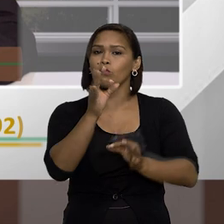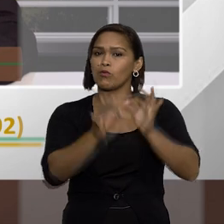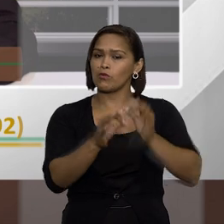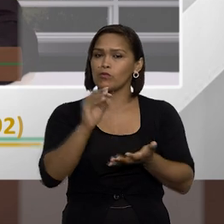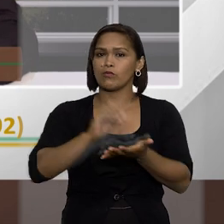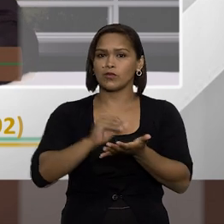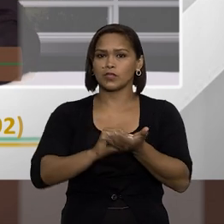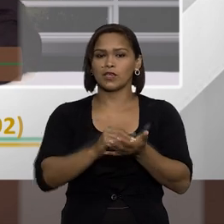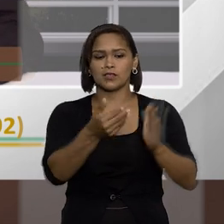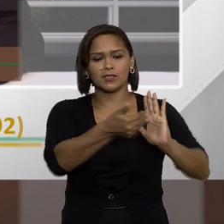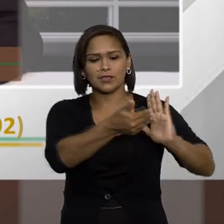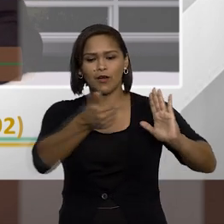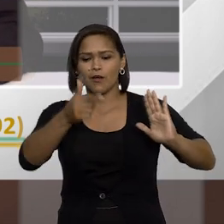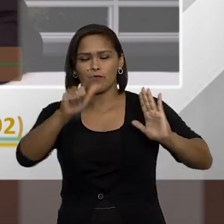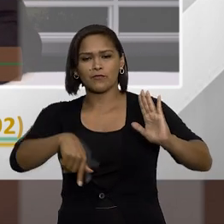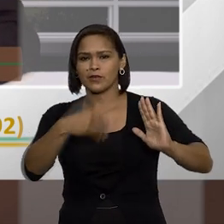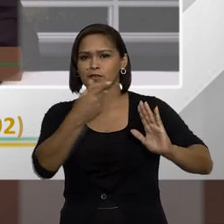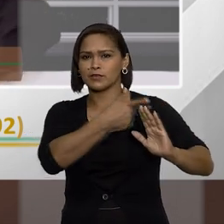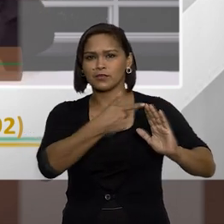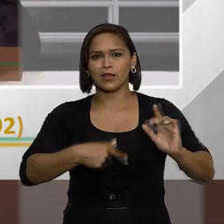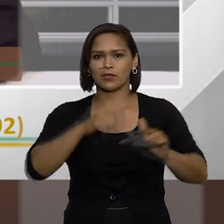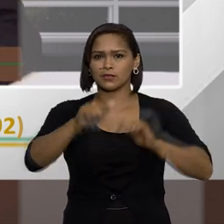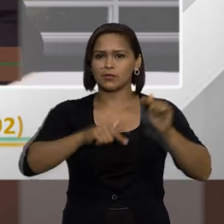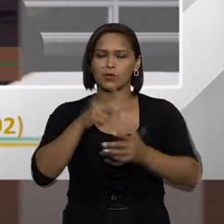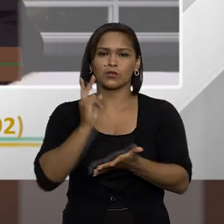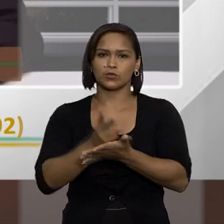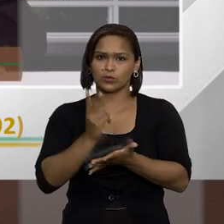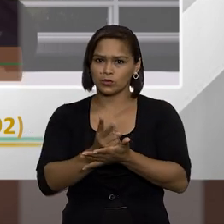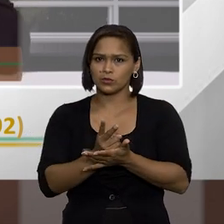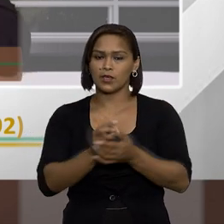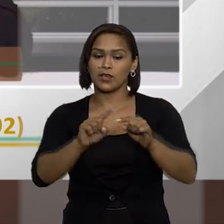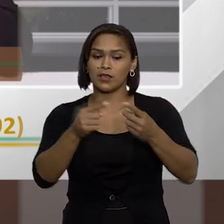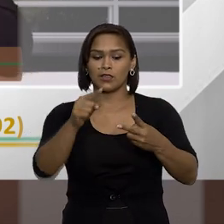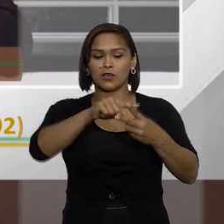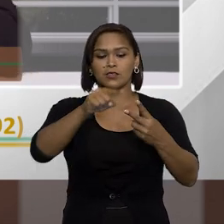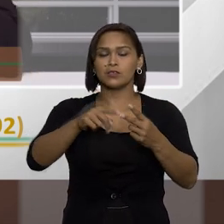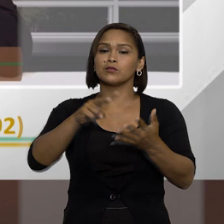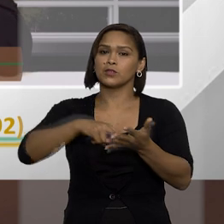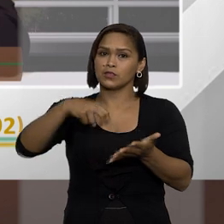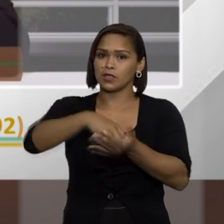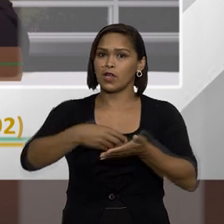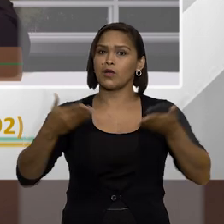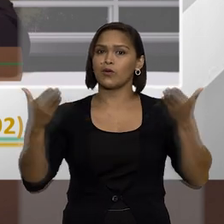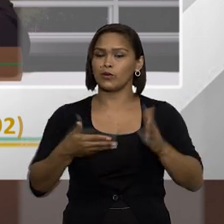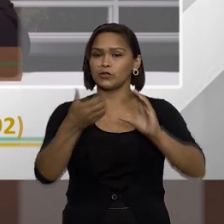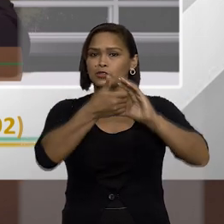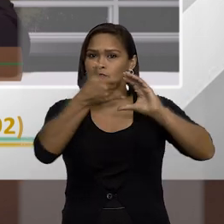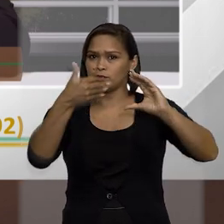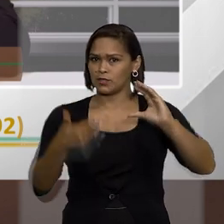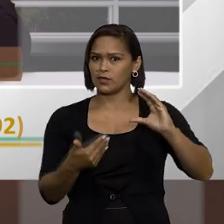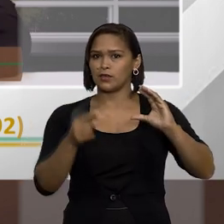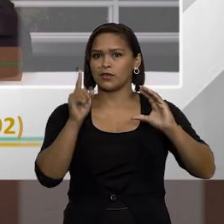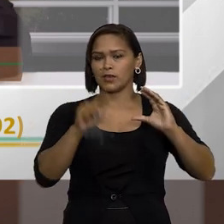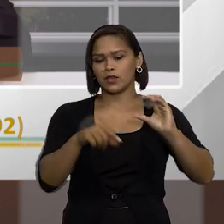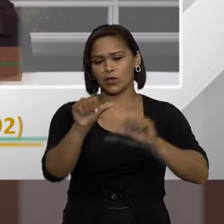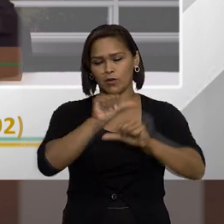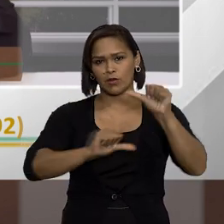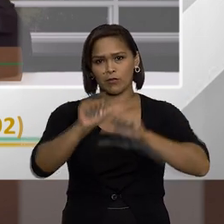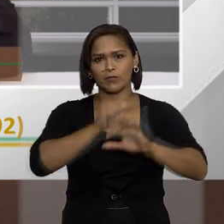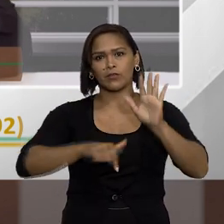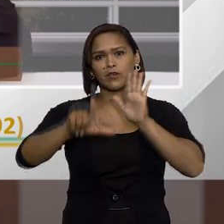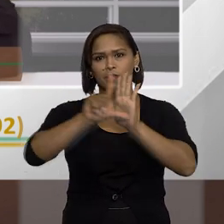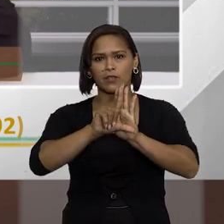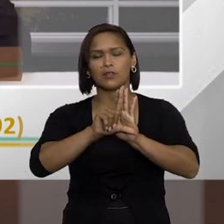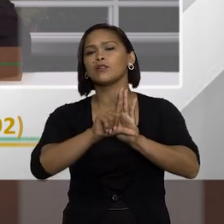transita em julgado, se ele não foi afastado do cargo, ele continua trabalhando. Então, essas duas penalidades, hoje, têm essa característica, e com a